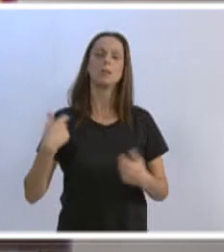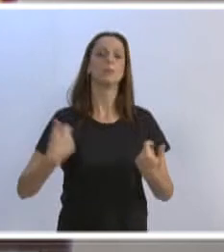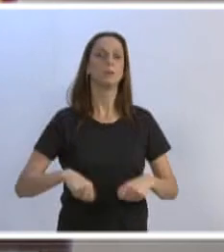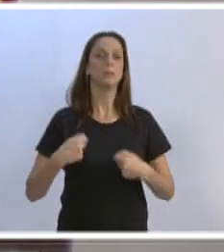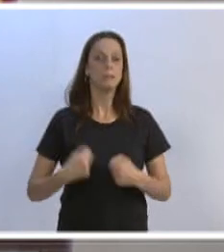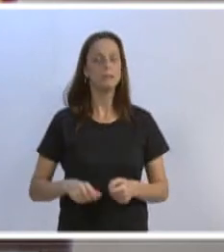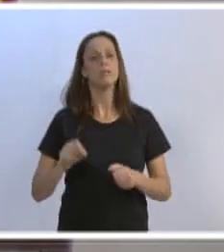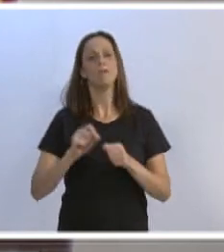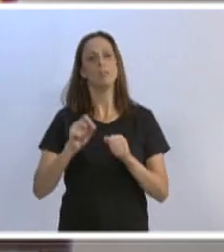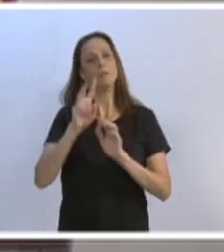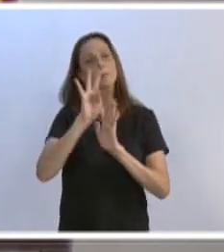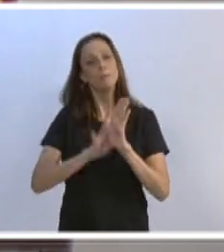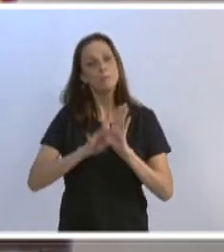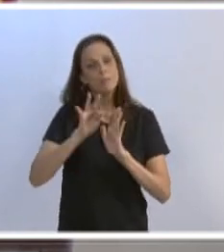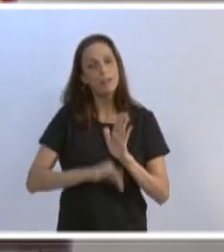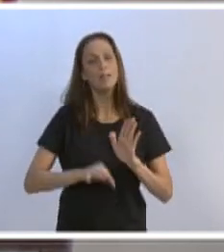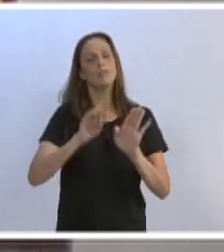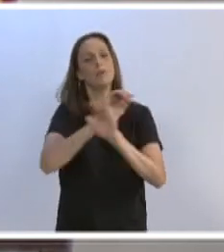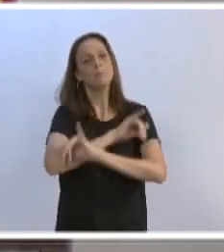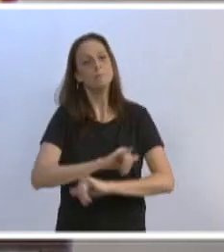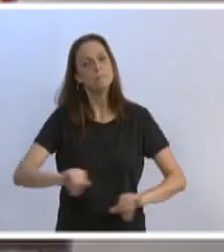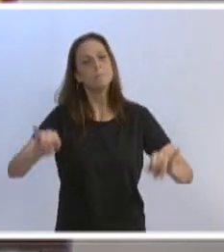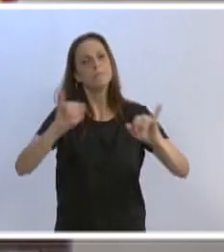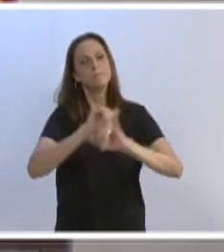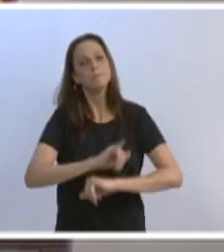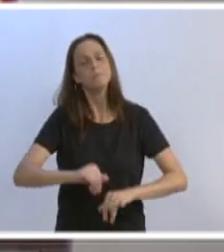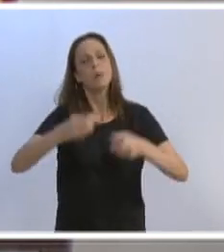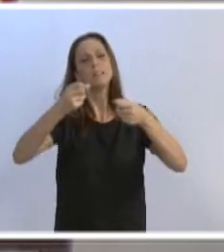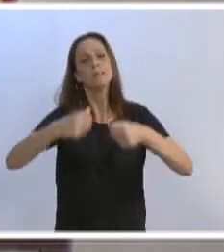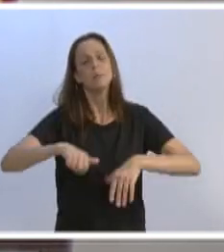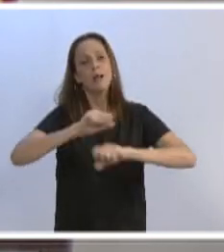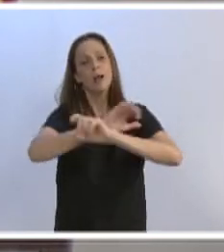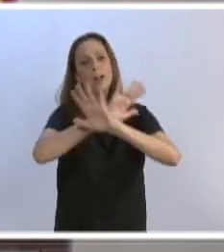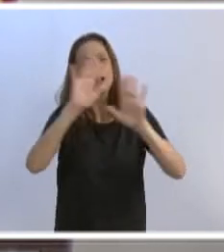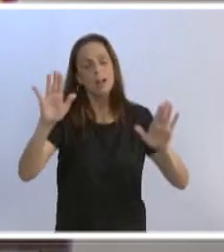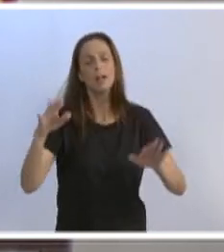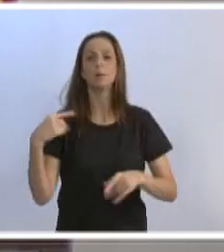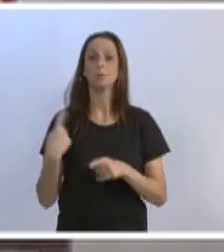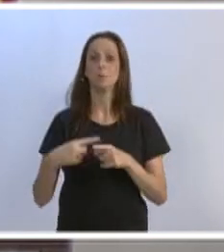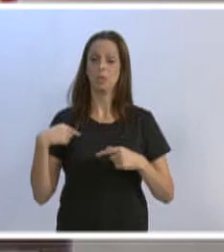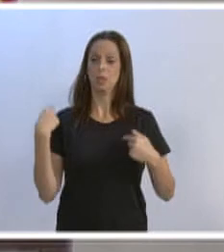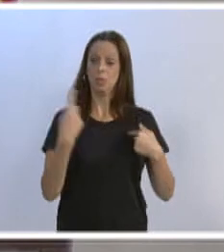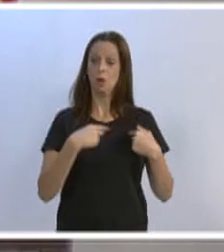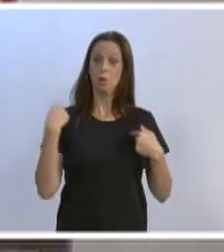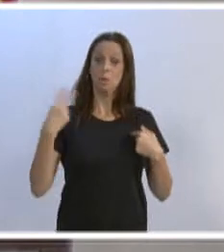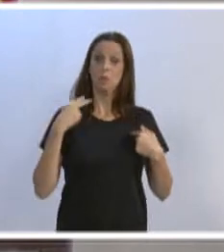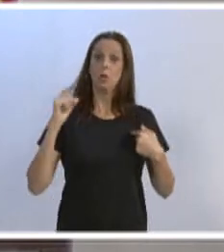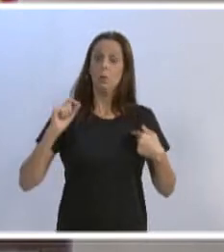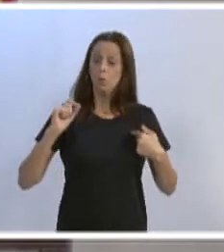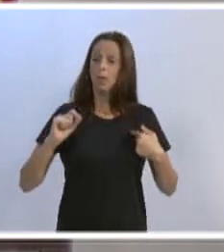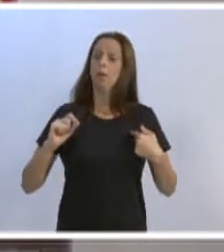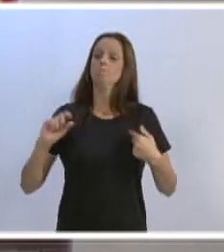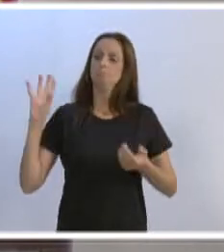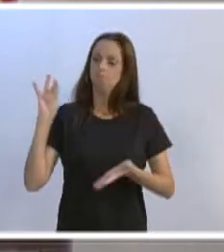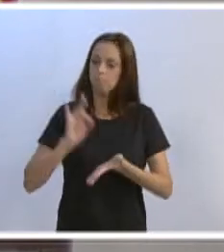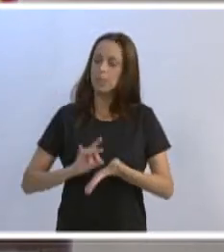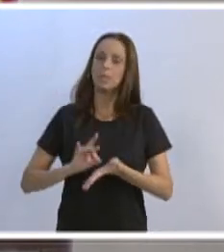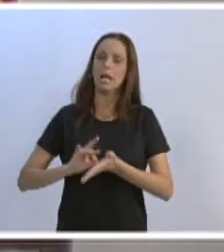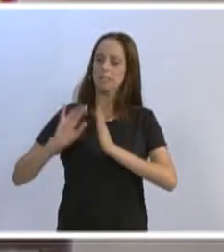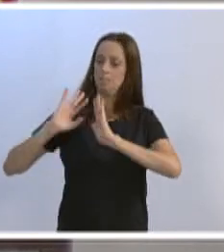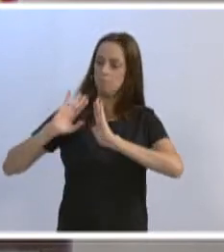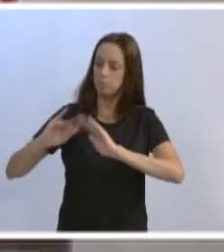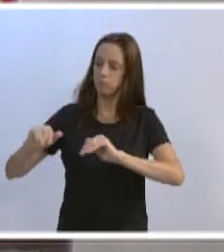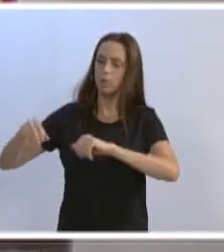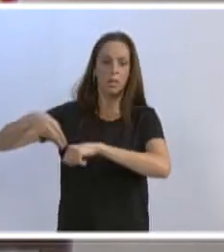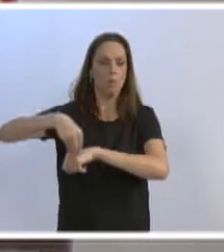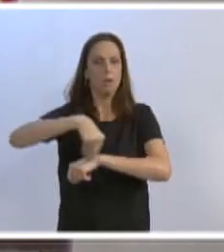sociedade. Afinal de contas, nós estamos aqui é para defender o interesse da nossa comunidade. Nós estamos aqui para ser o para-choque da comunidade com o Executivo.